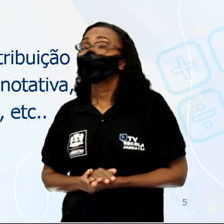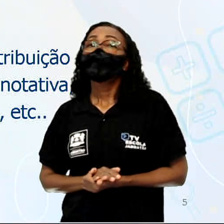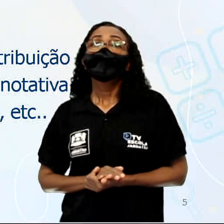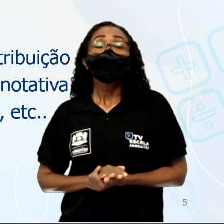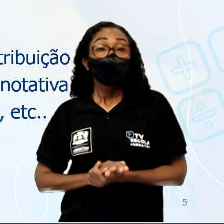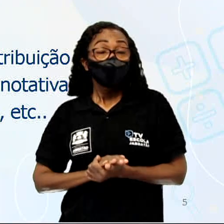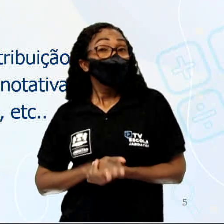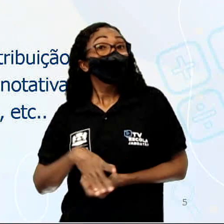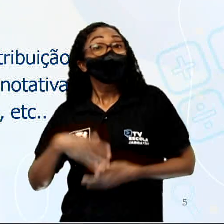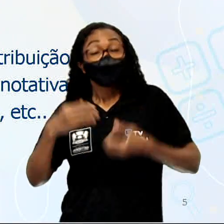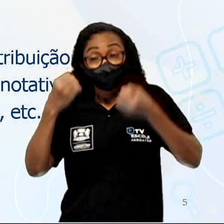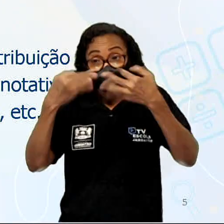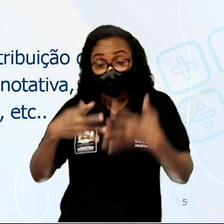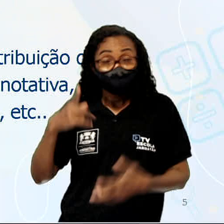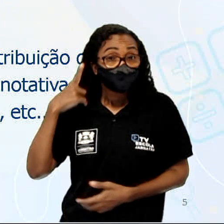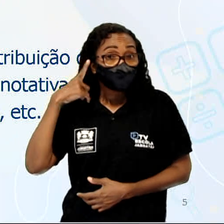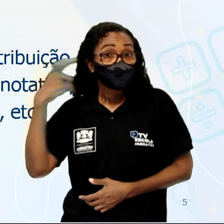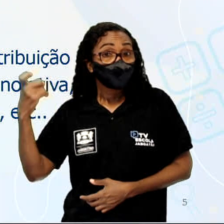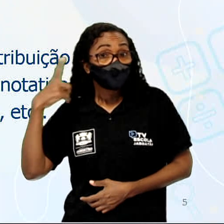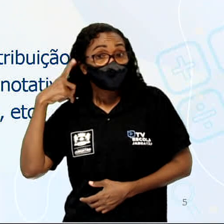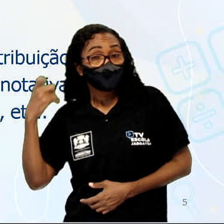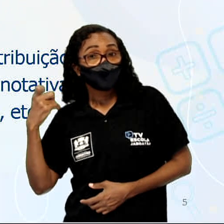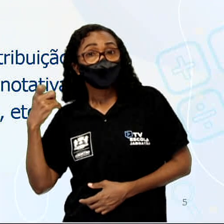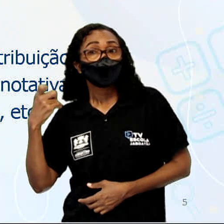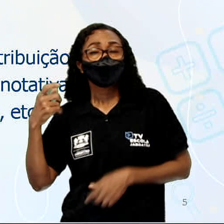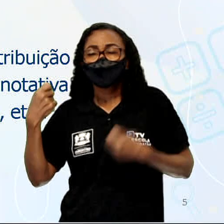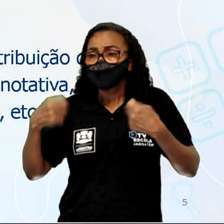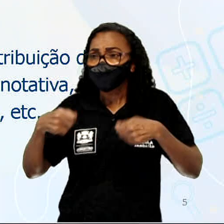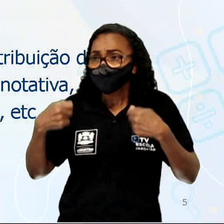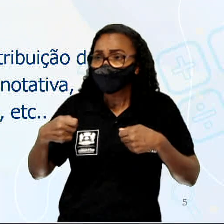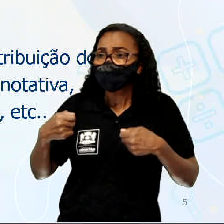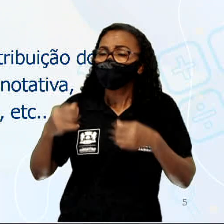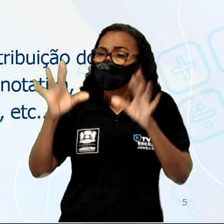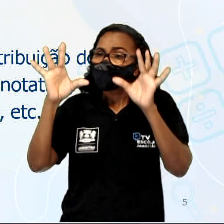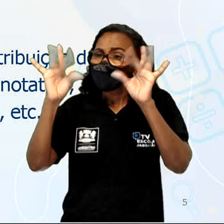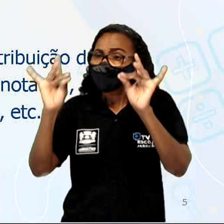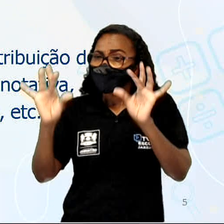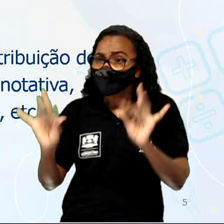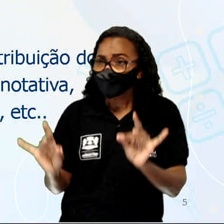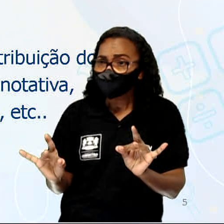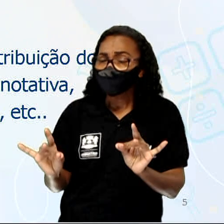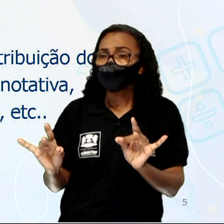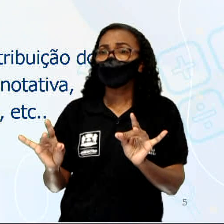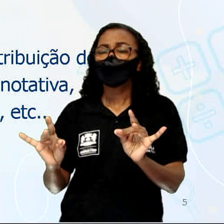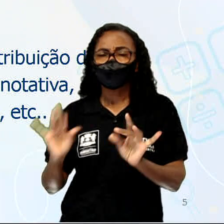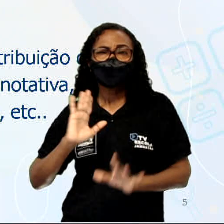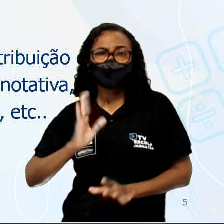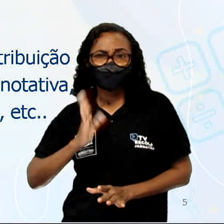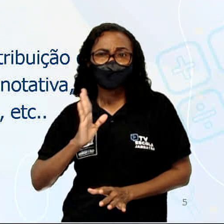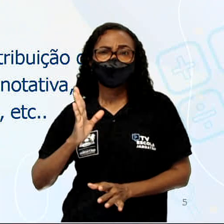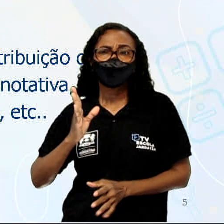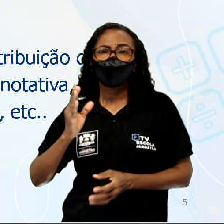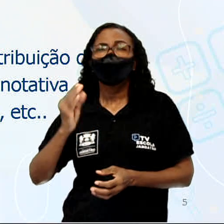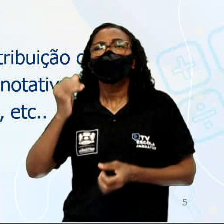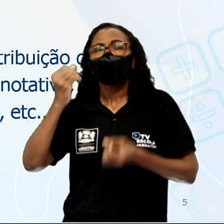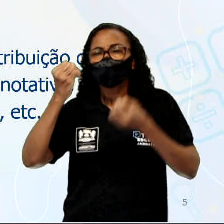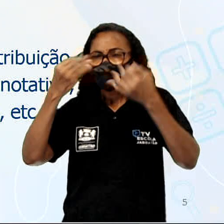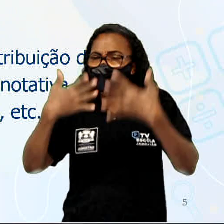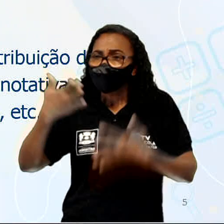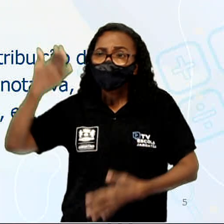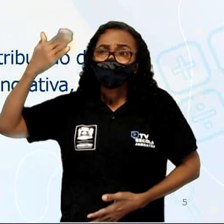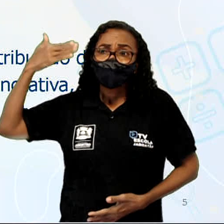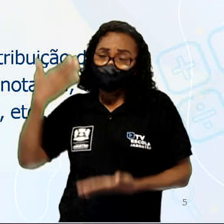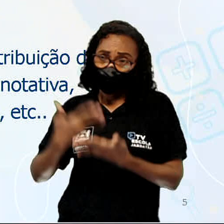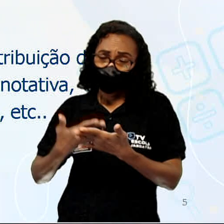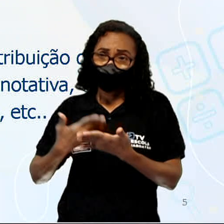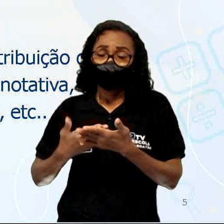sonoridade, eu preciso falar com vocês de uma forma mais detalhada. A gente já tinha comentado um pouco na aula anterior e eu faço